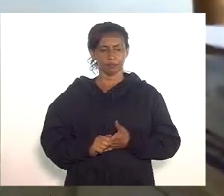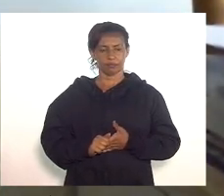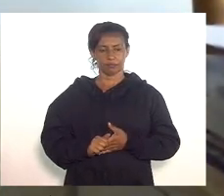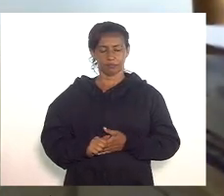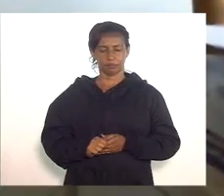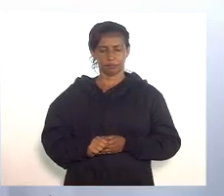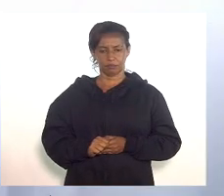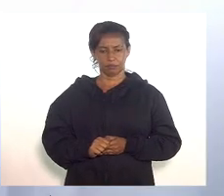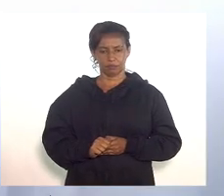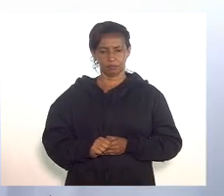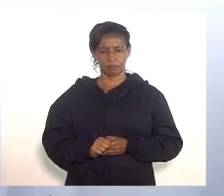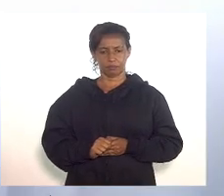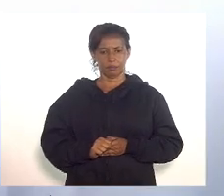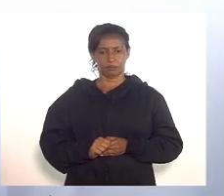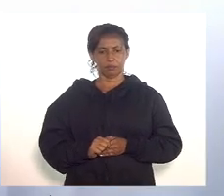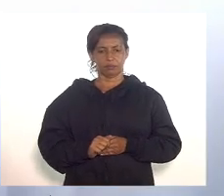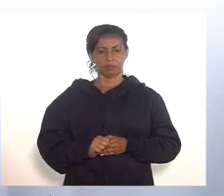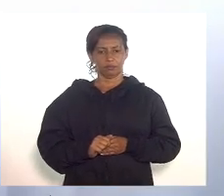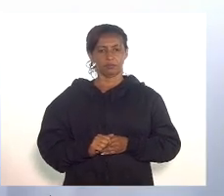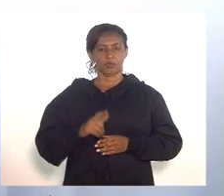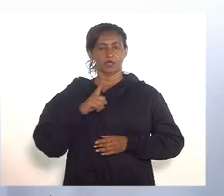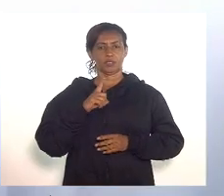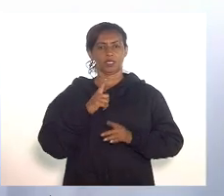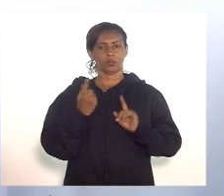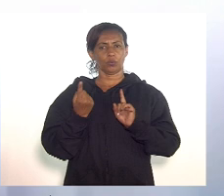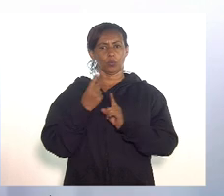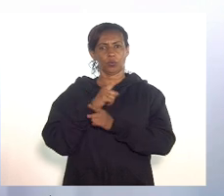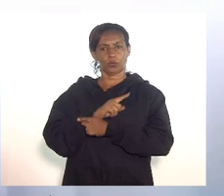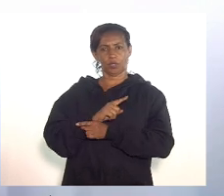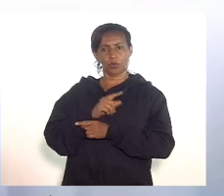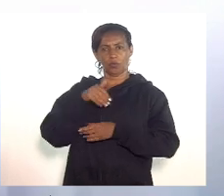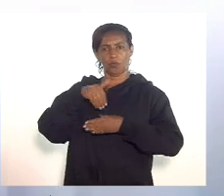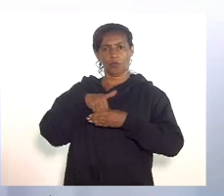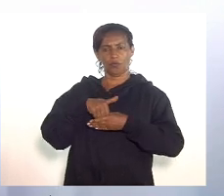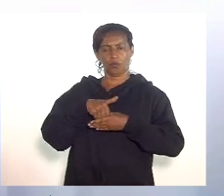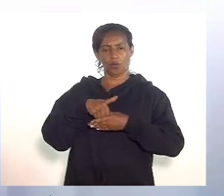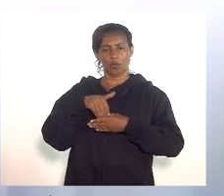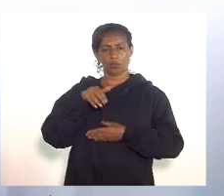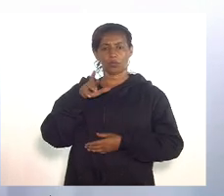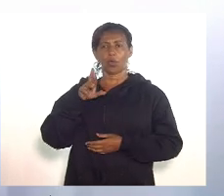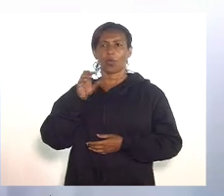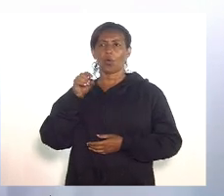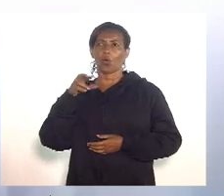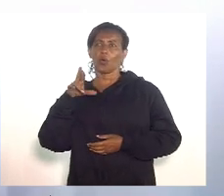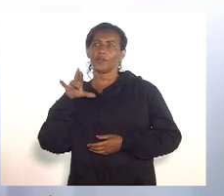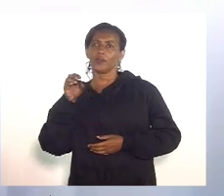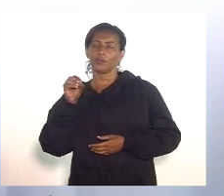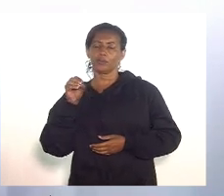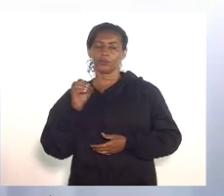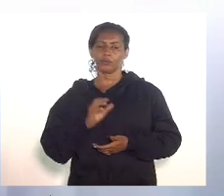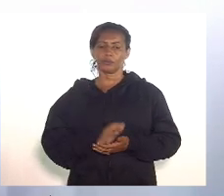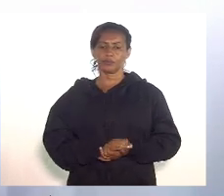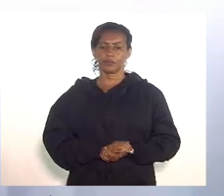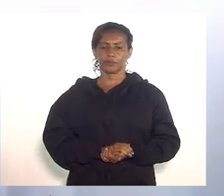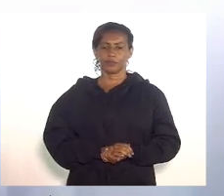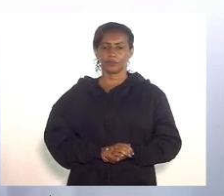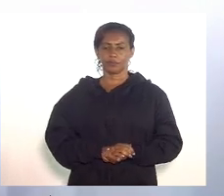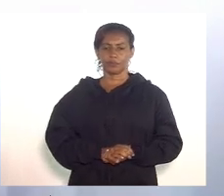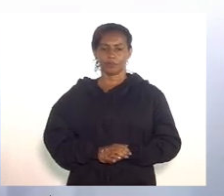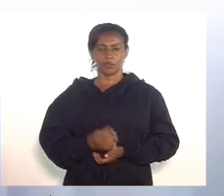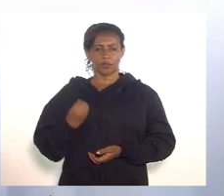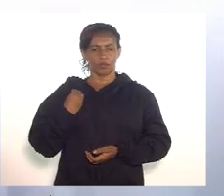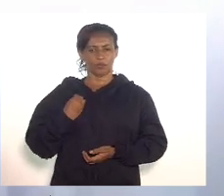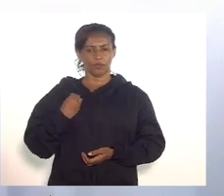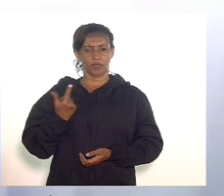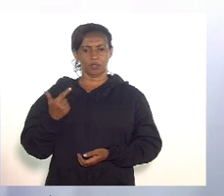havendo divergência como vota o deputado Rodrigo Bacelar não se